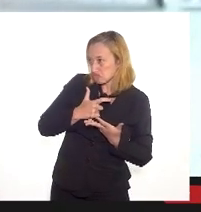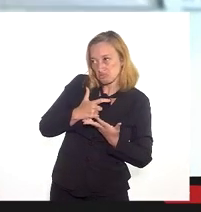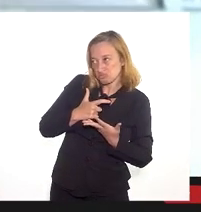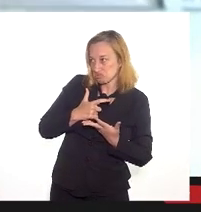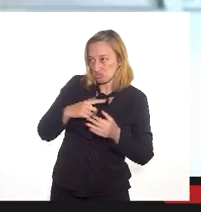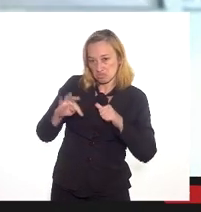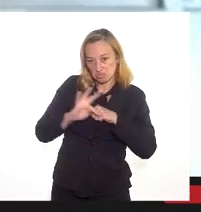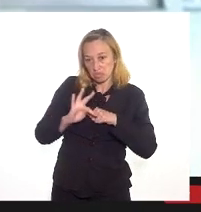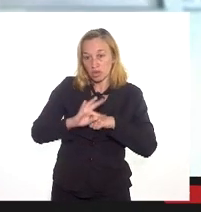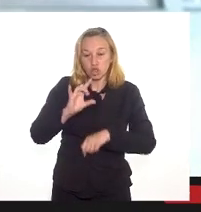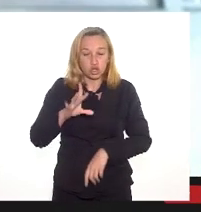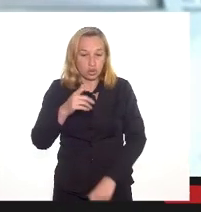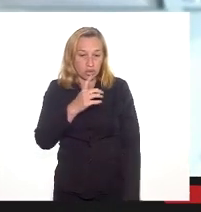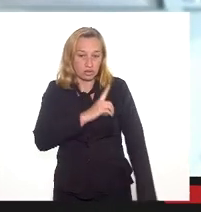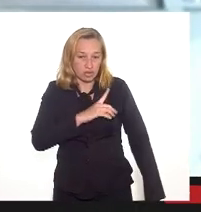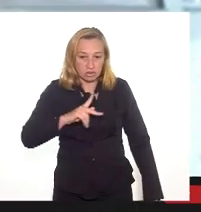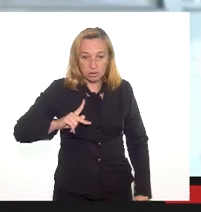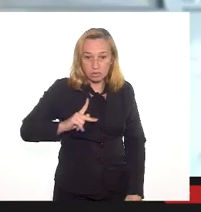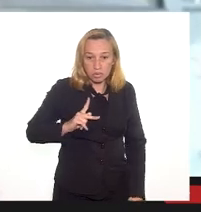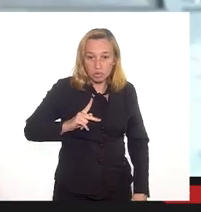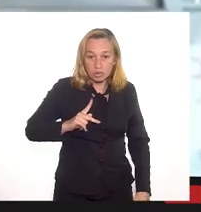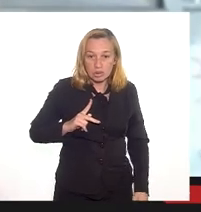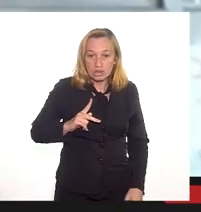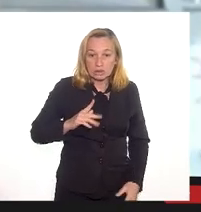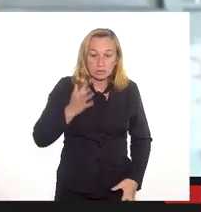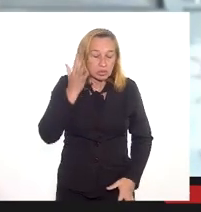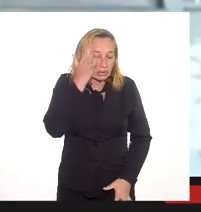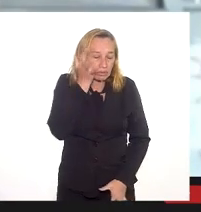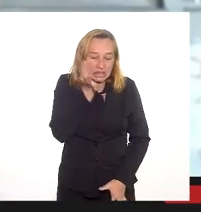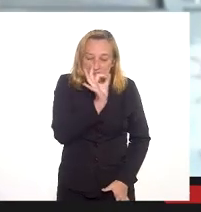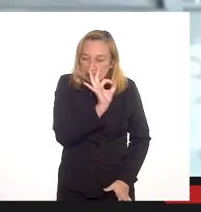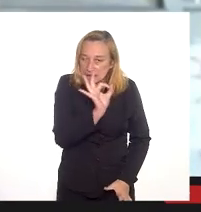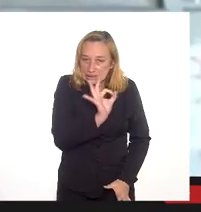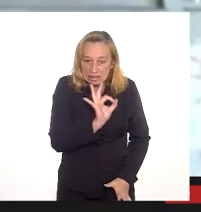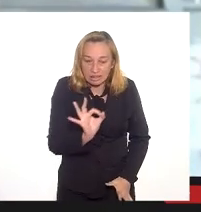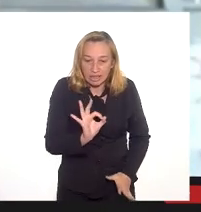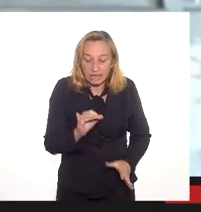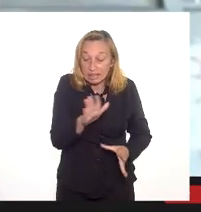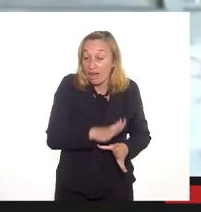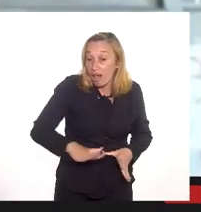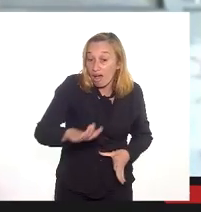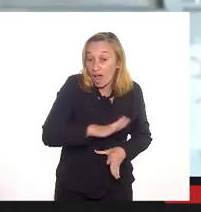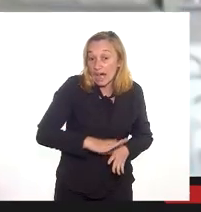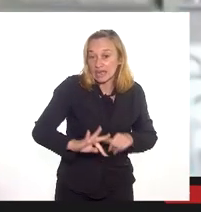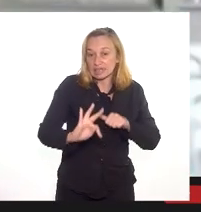eu sou defensora pública, eu não entendo da área